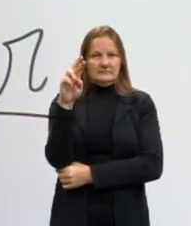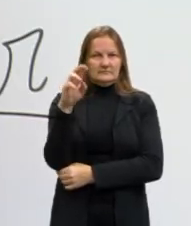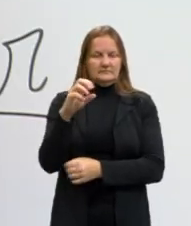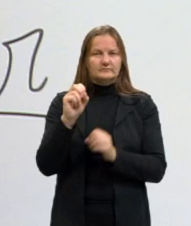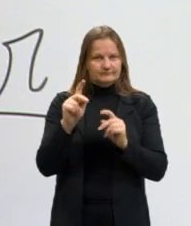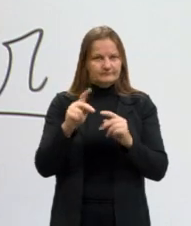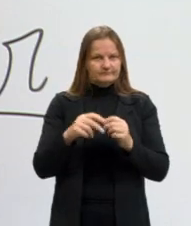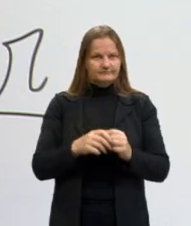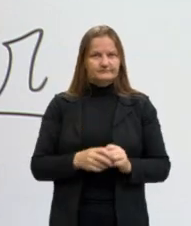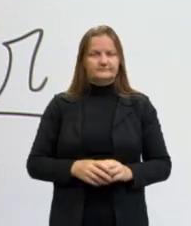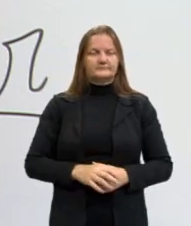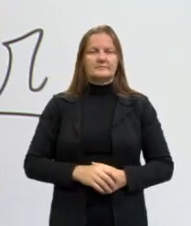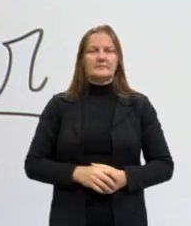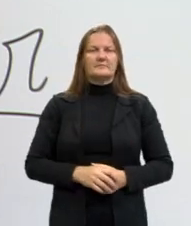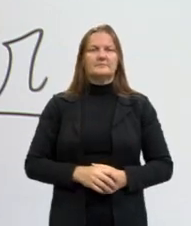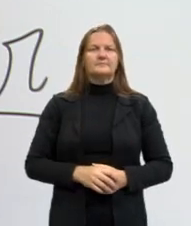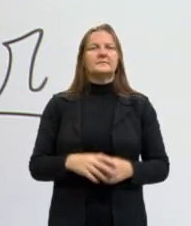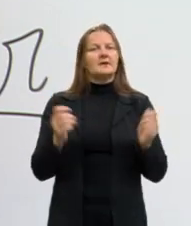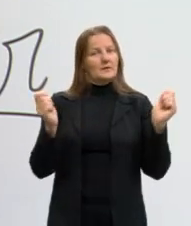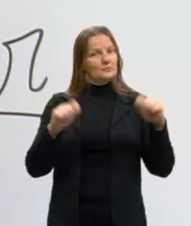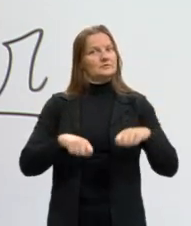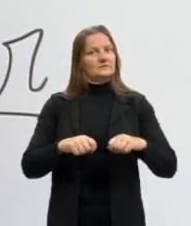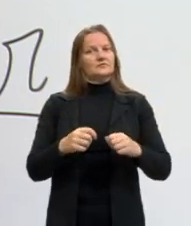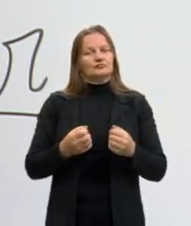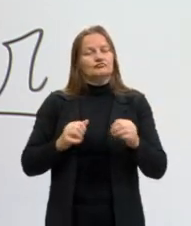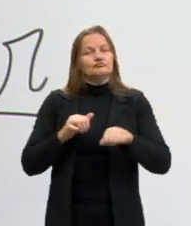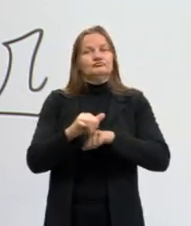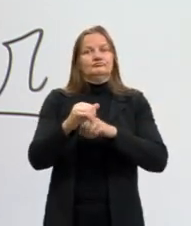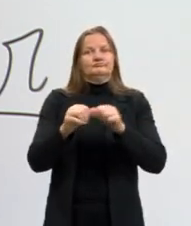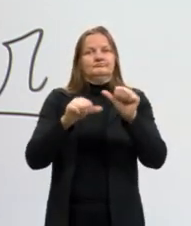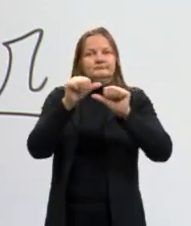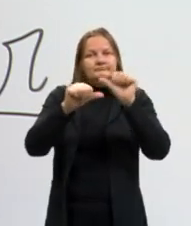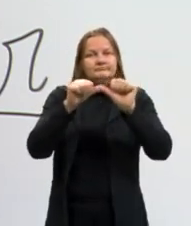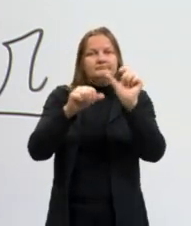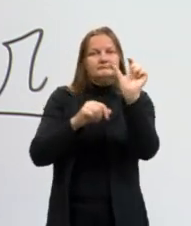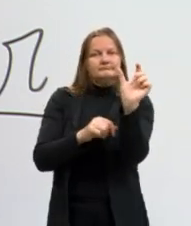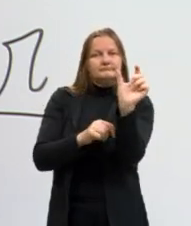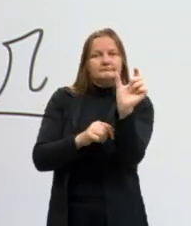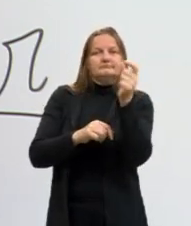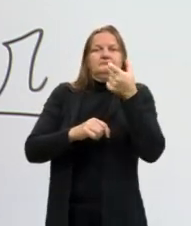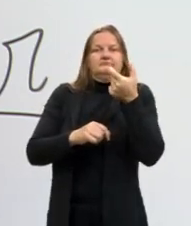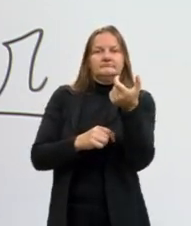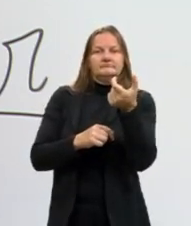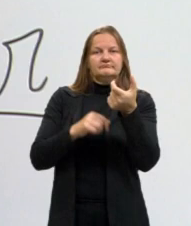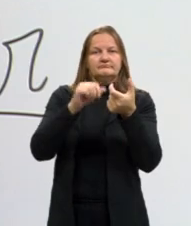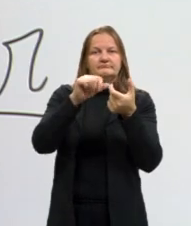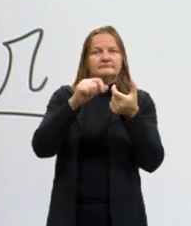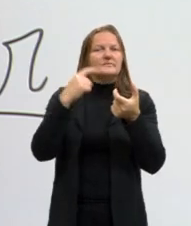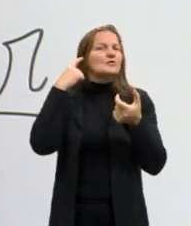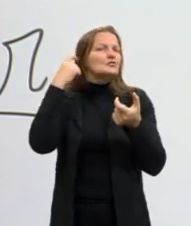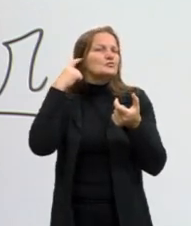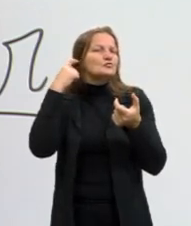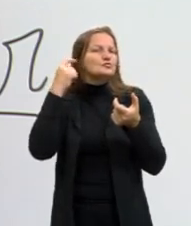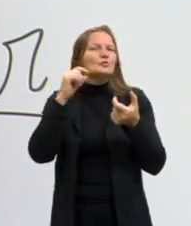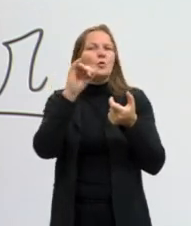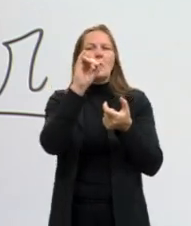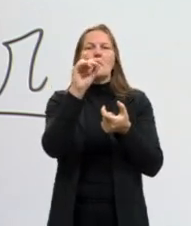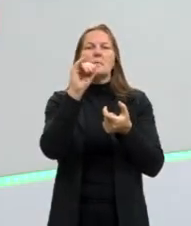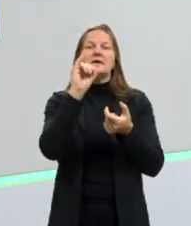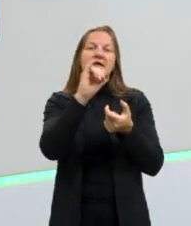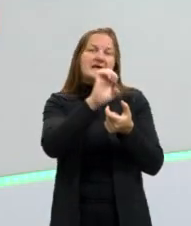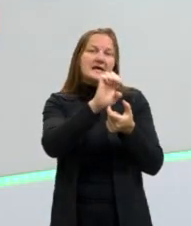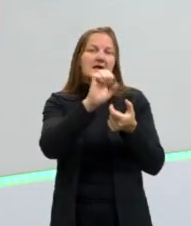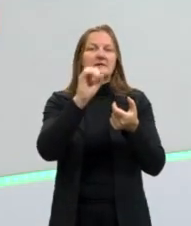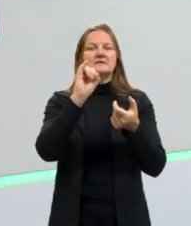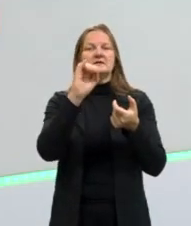irregularidades que pode acontecer, né, uma mudança de sons vocálicos, a criação de